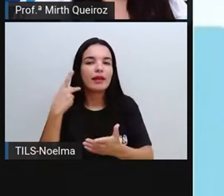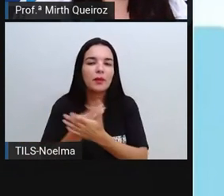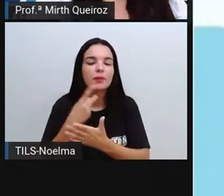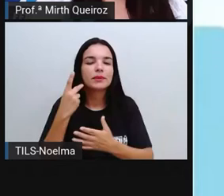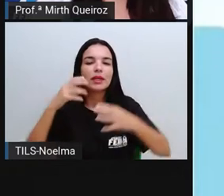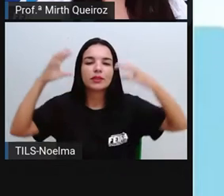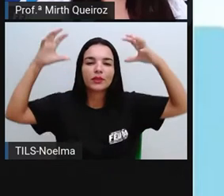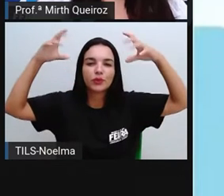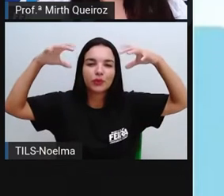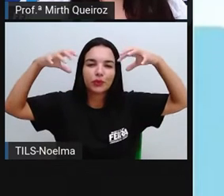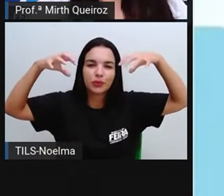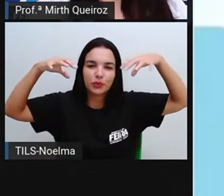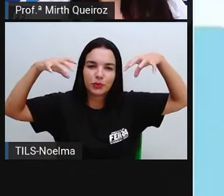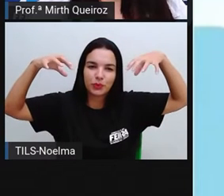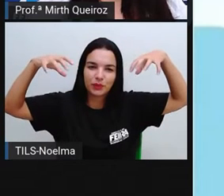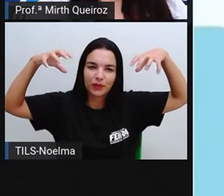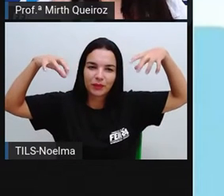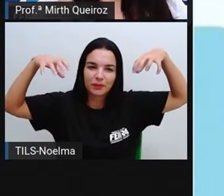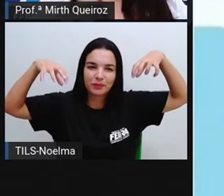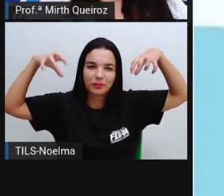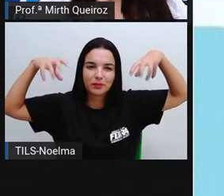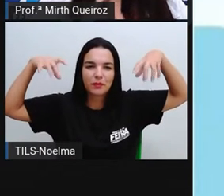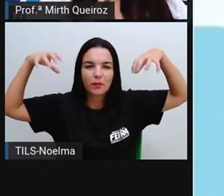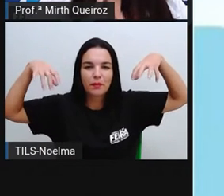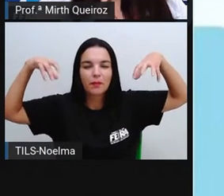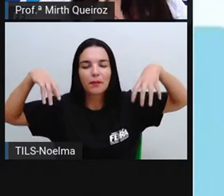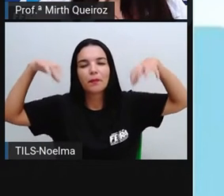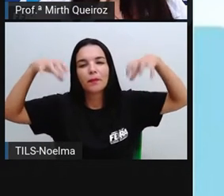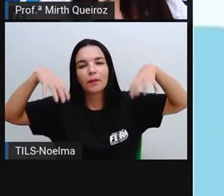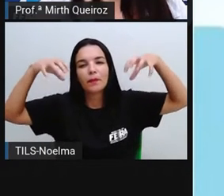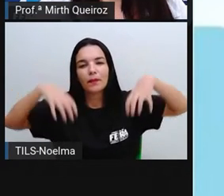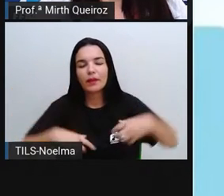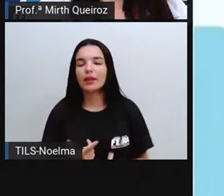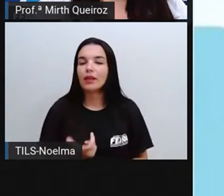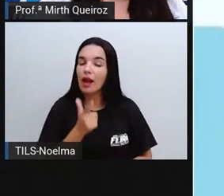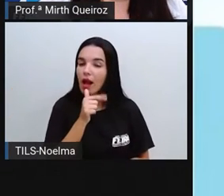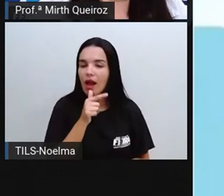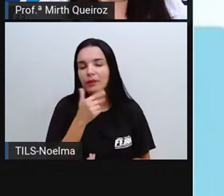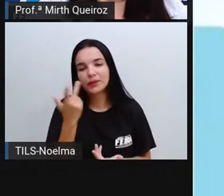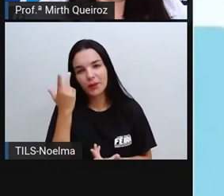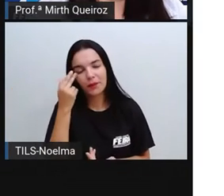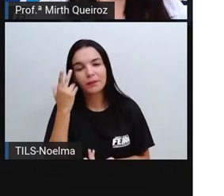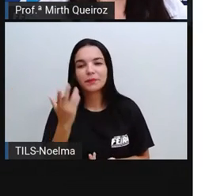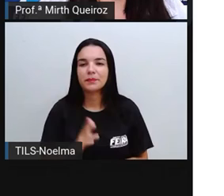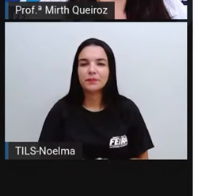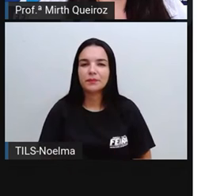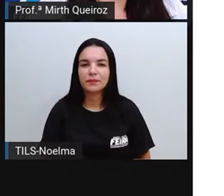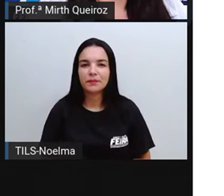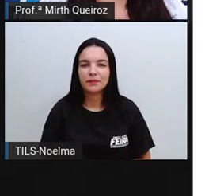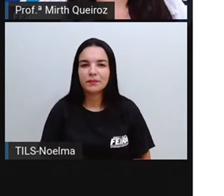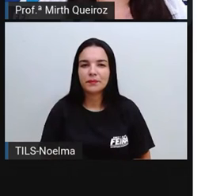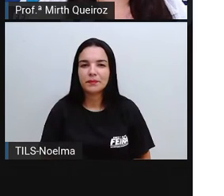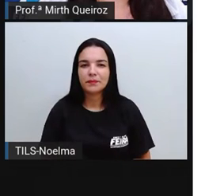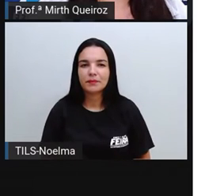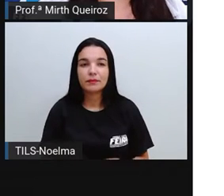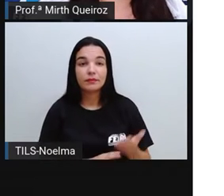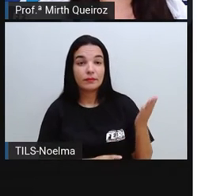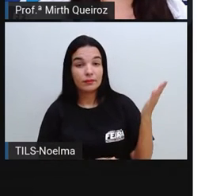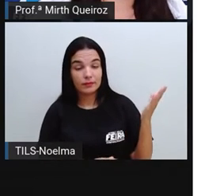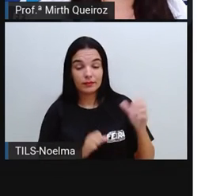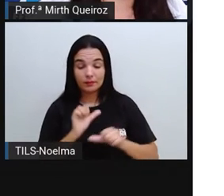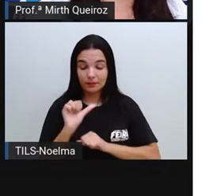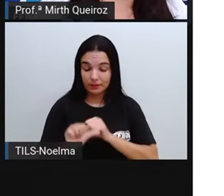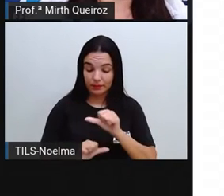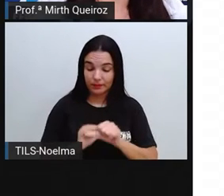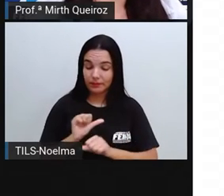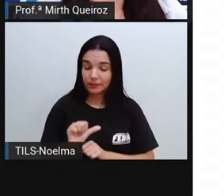na terra na forma de chuva, que está no seu estado líquido. Então, as mudanças